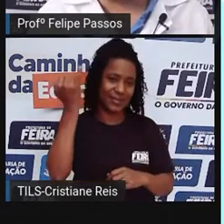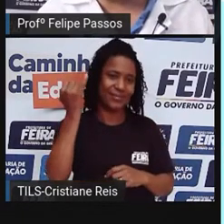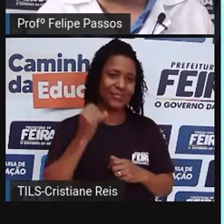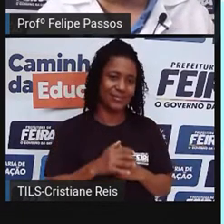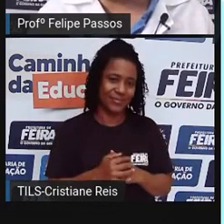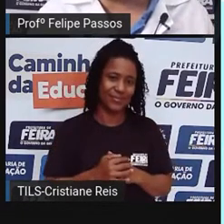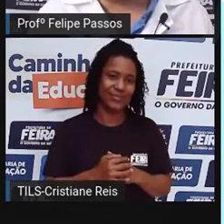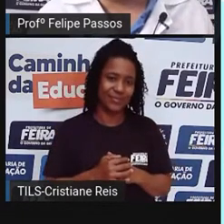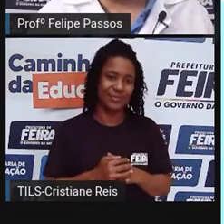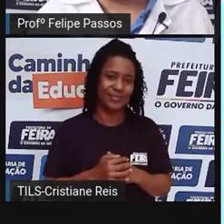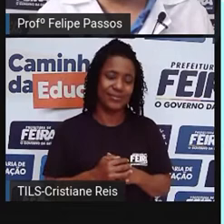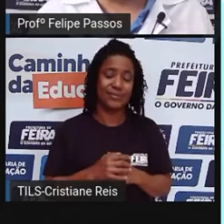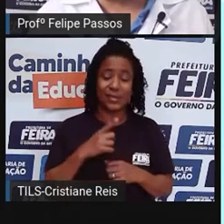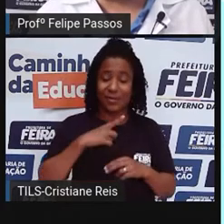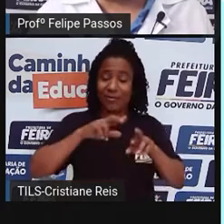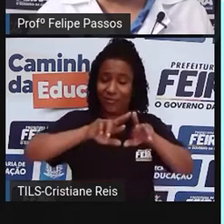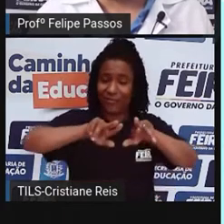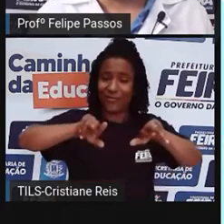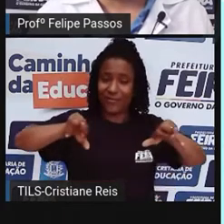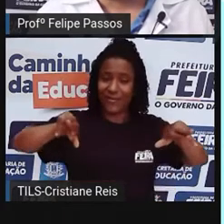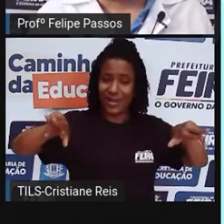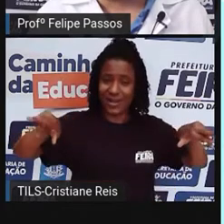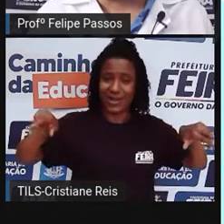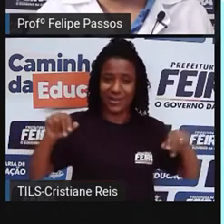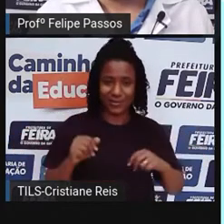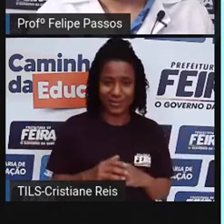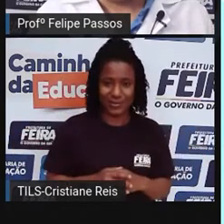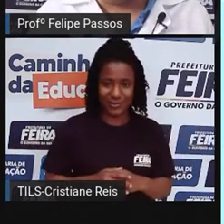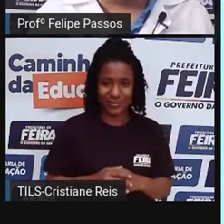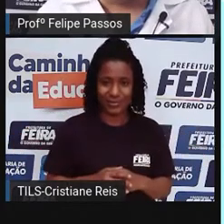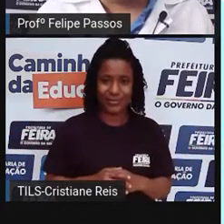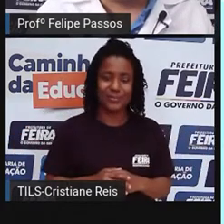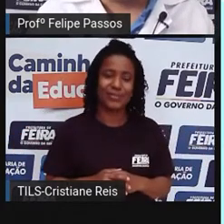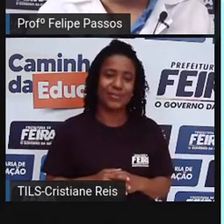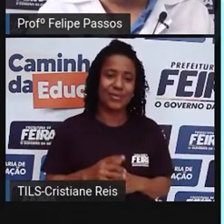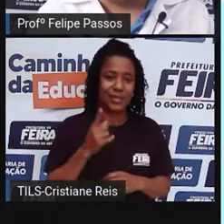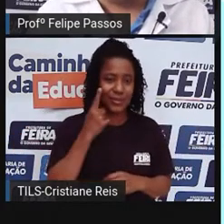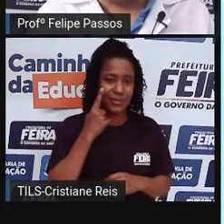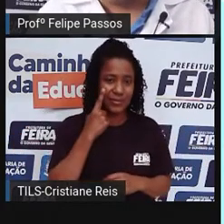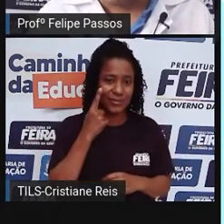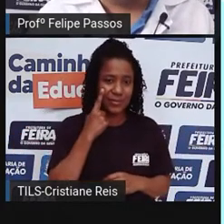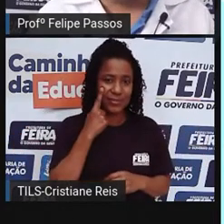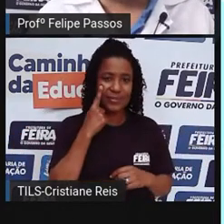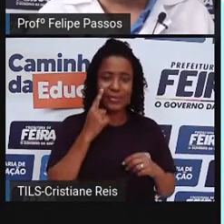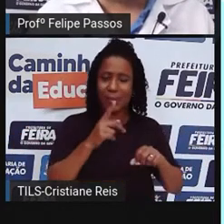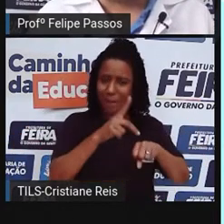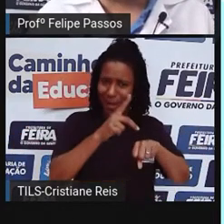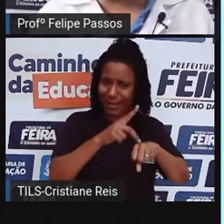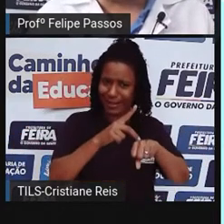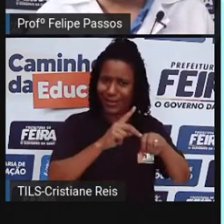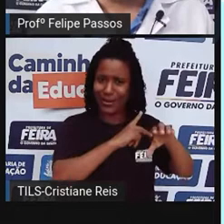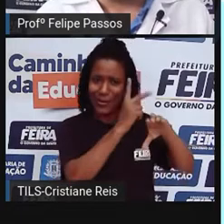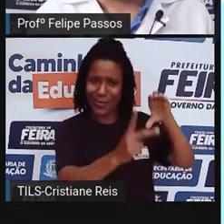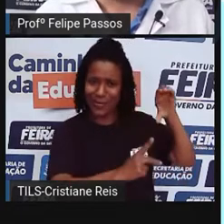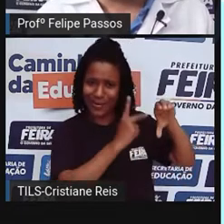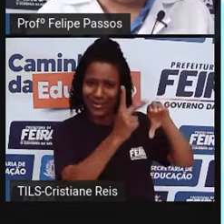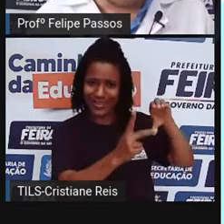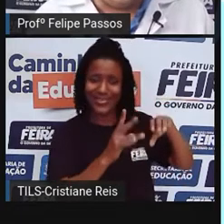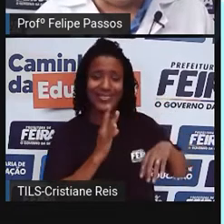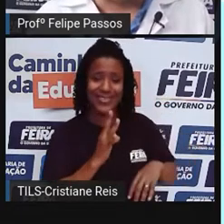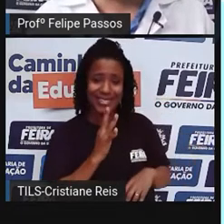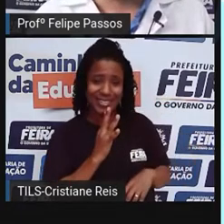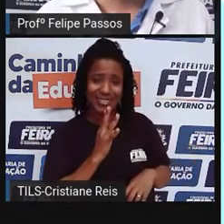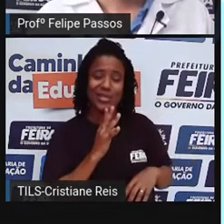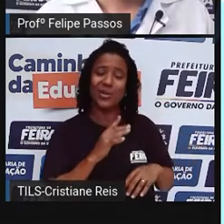meios de locomoção que usam a roda, certo? Você já ouviu falar que existiam rodas de pedra? Pois é, existiam. Rodas de